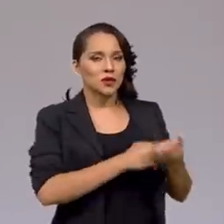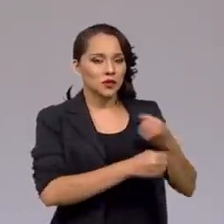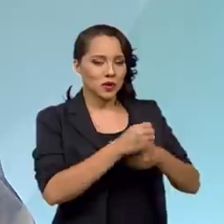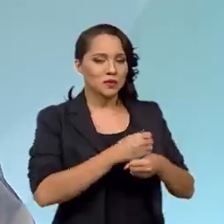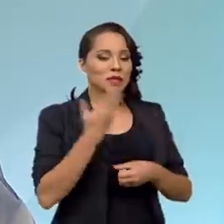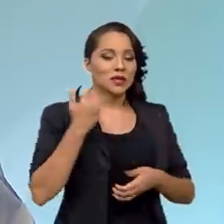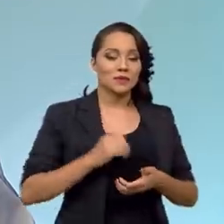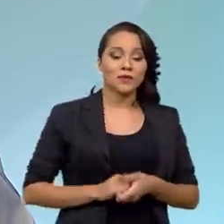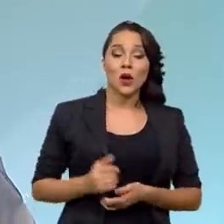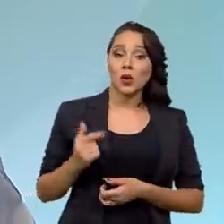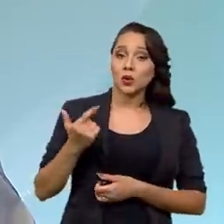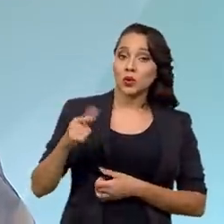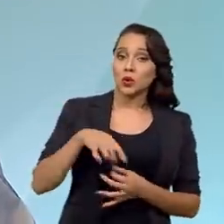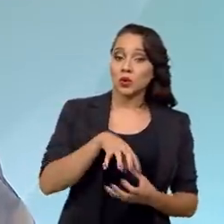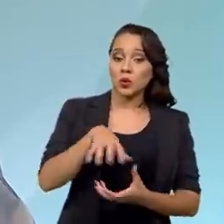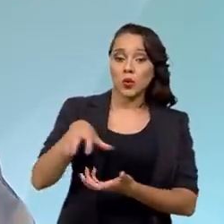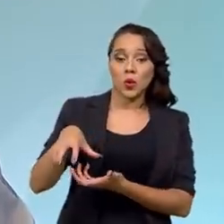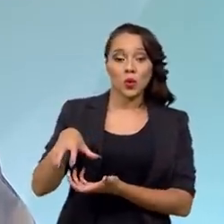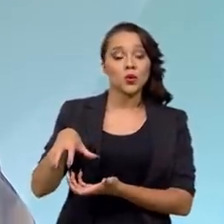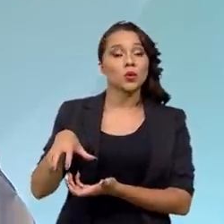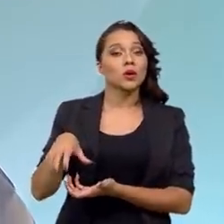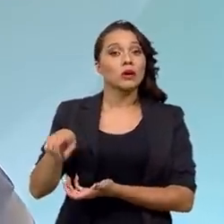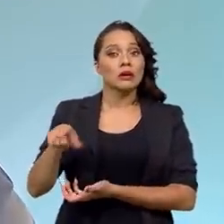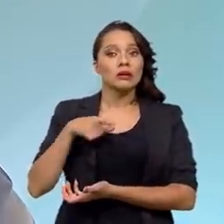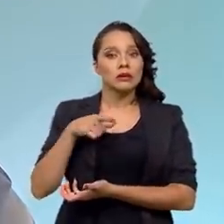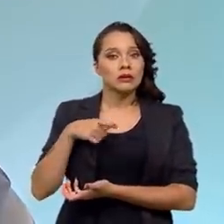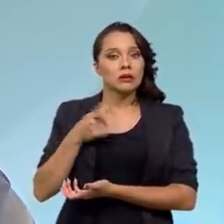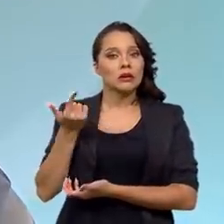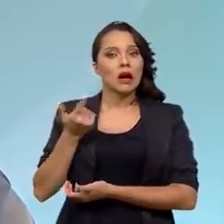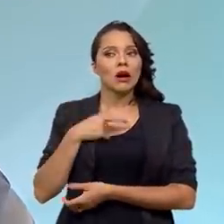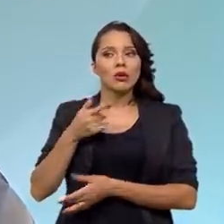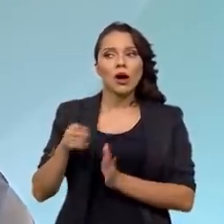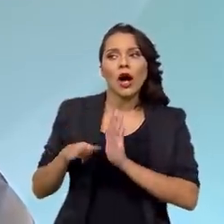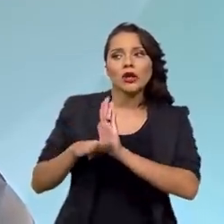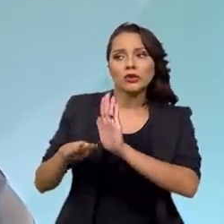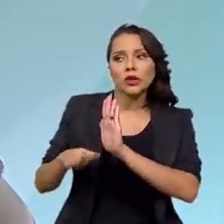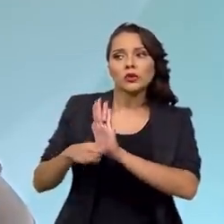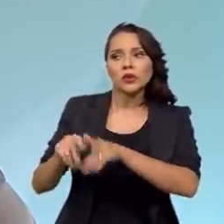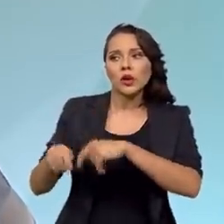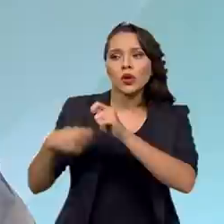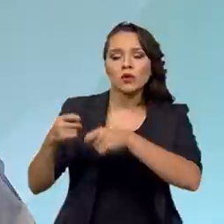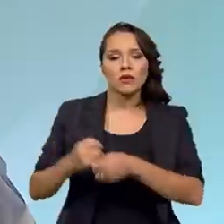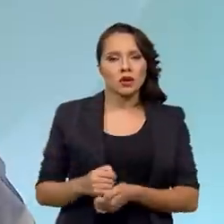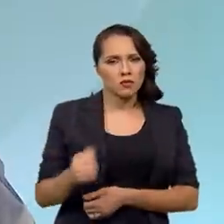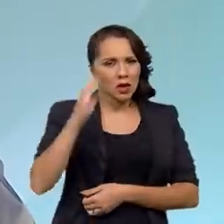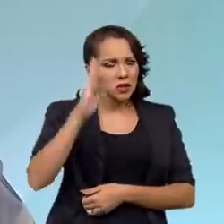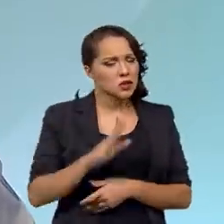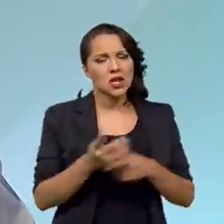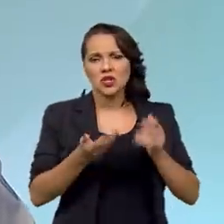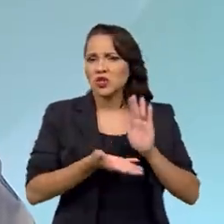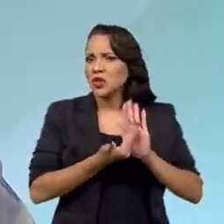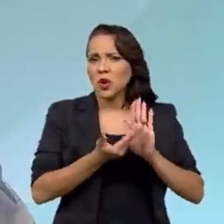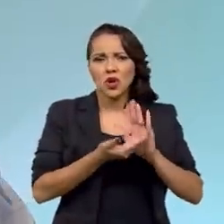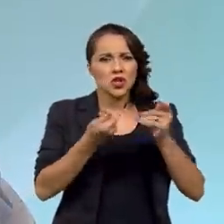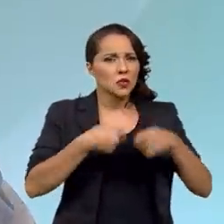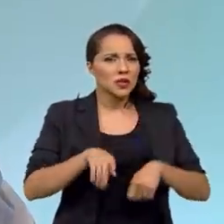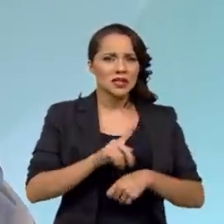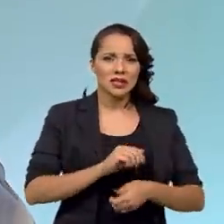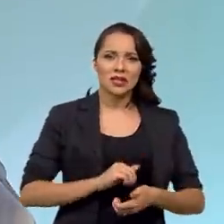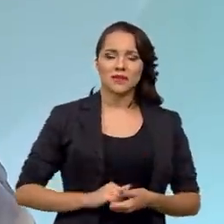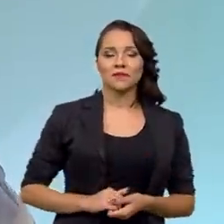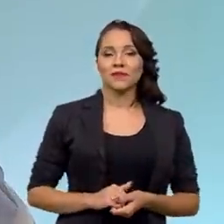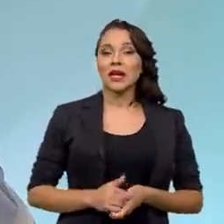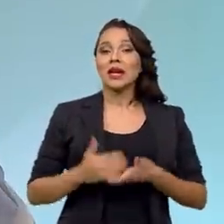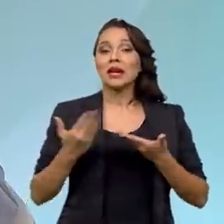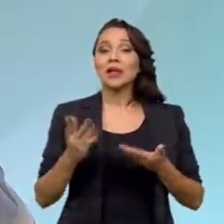O resto do mundo ainda está com benefícios artificiais na economia. Nós já retiramos os nossos. Ou seja,